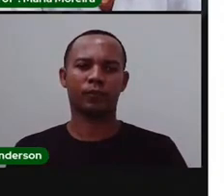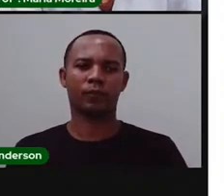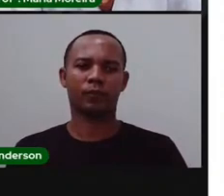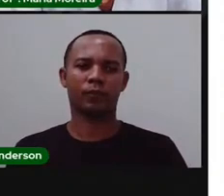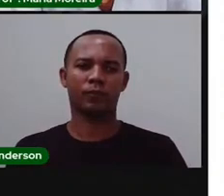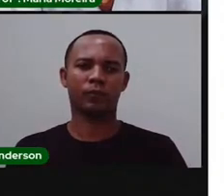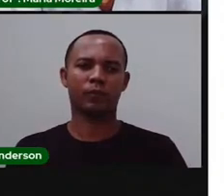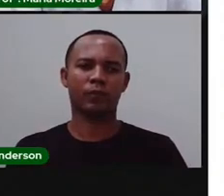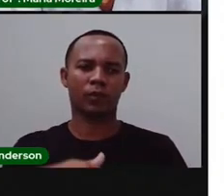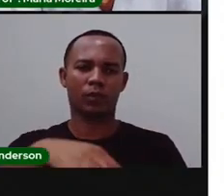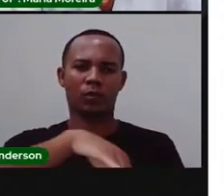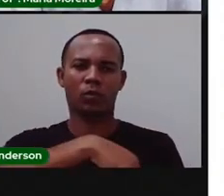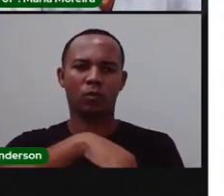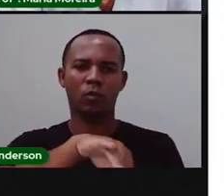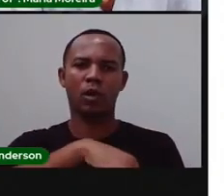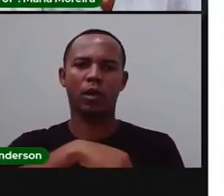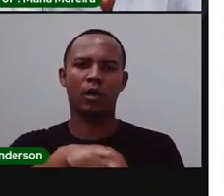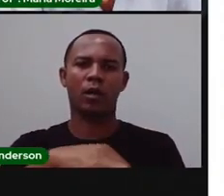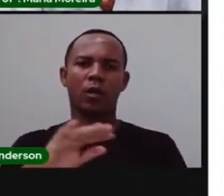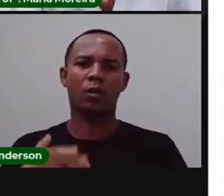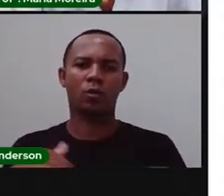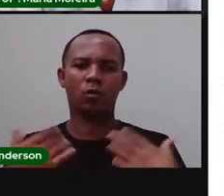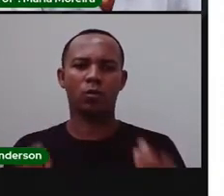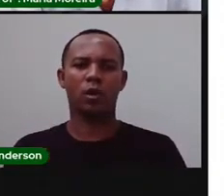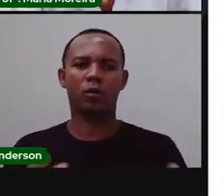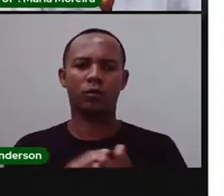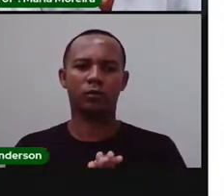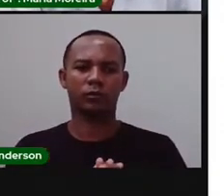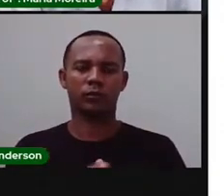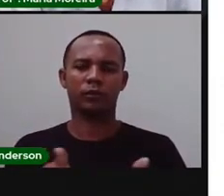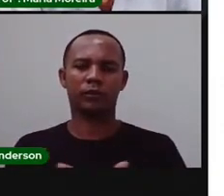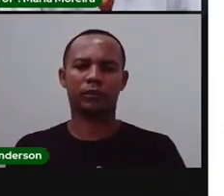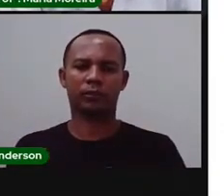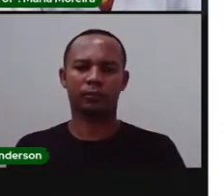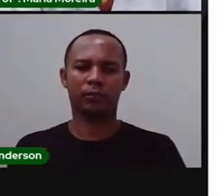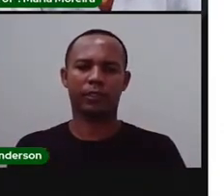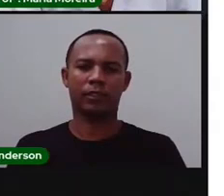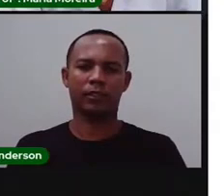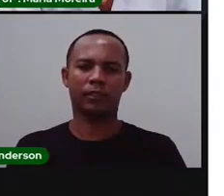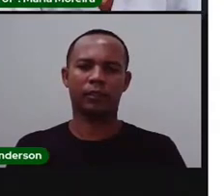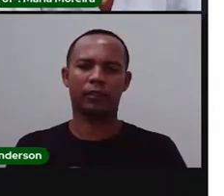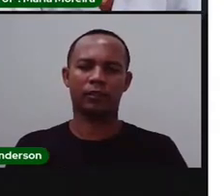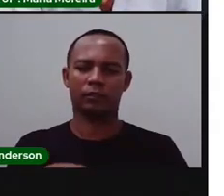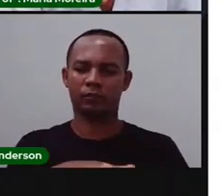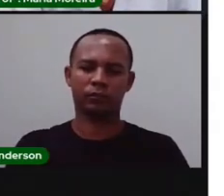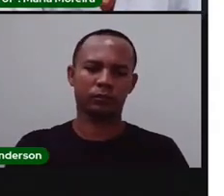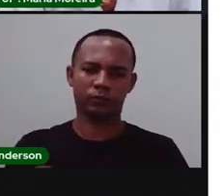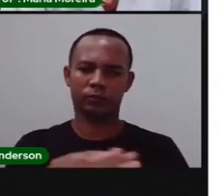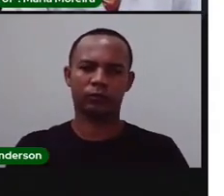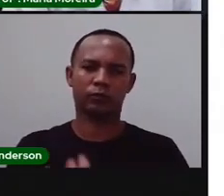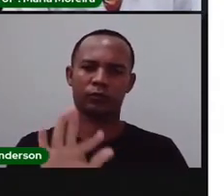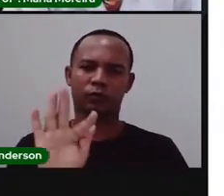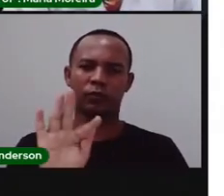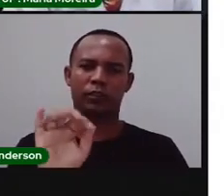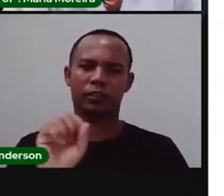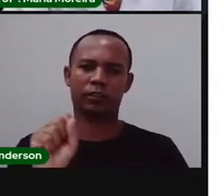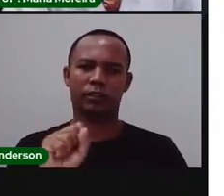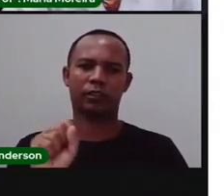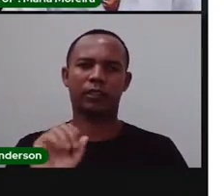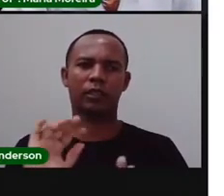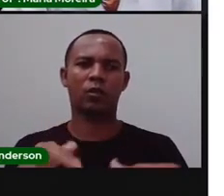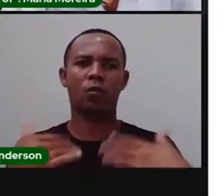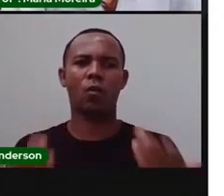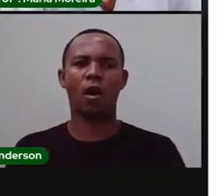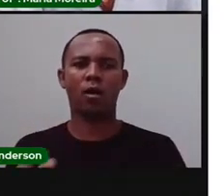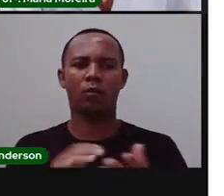Em Conceição da Feira? É a avenida Senhor dos Passos Em Feira de Santana? É a avenida Conselheiro